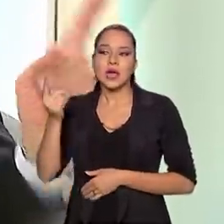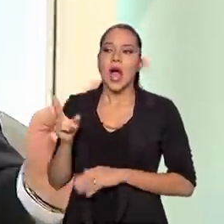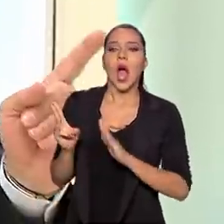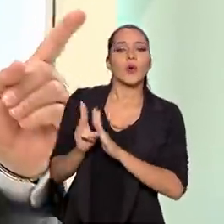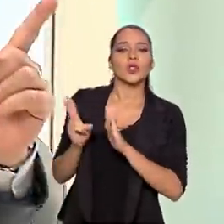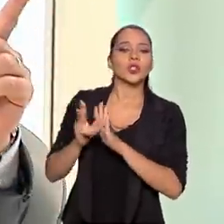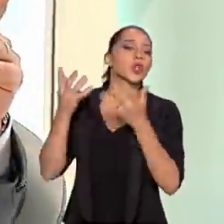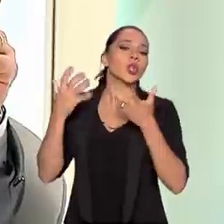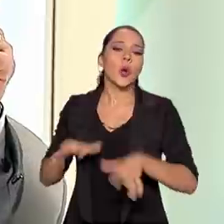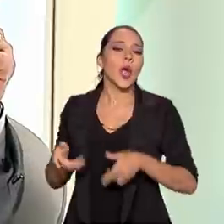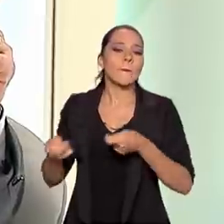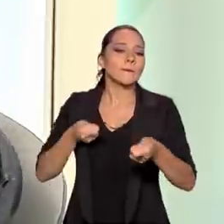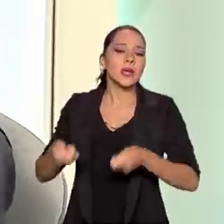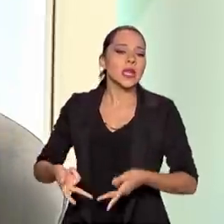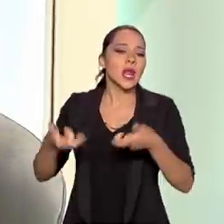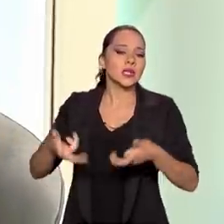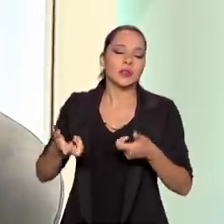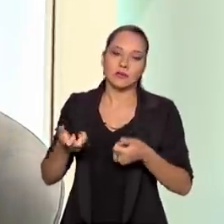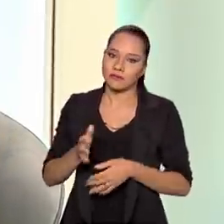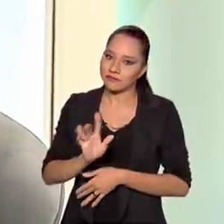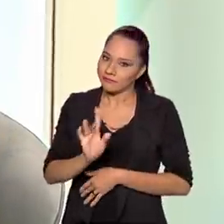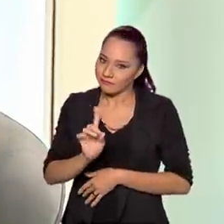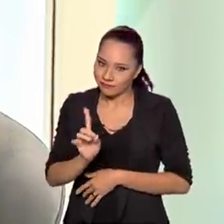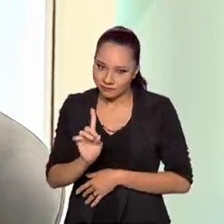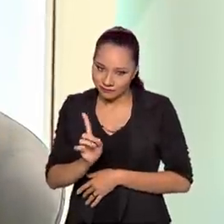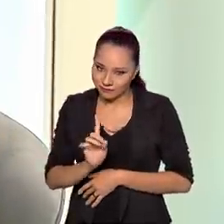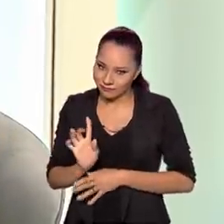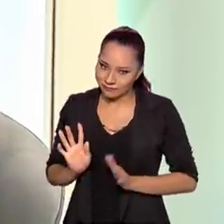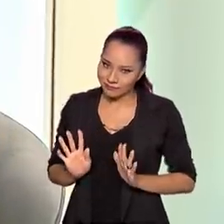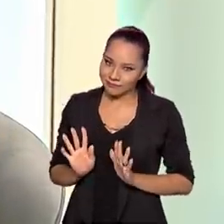indígena não quer a mineração. Não é verdade.